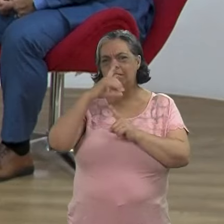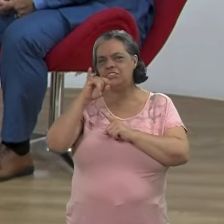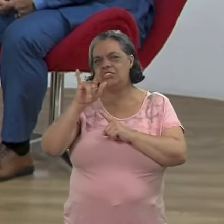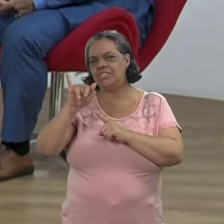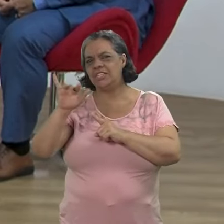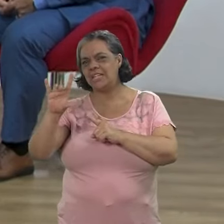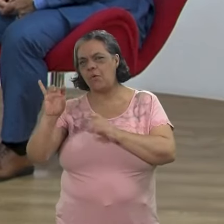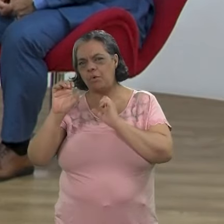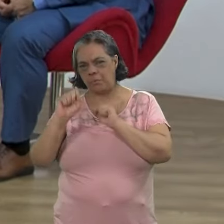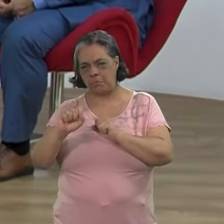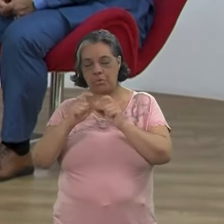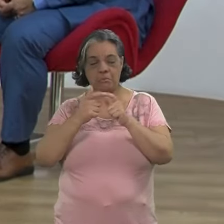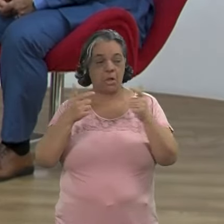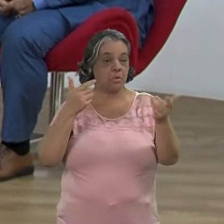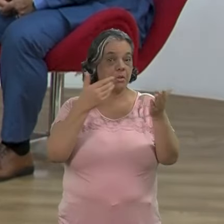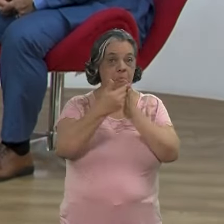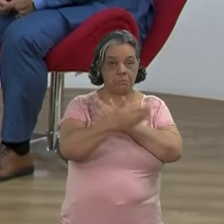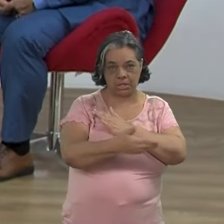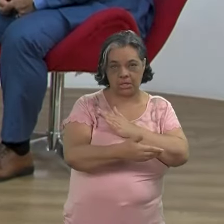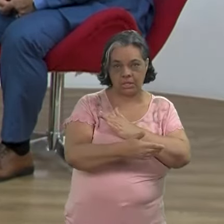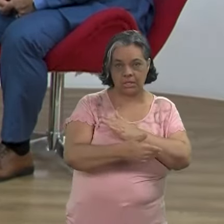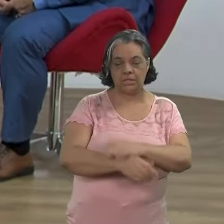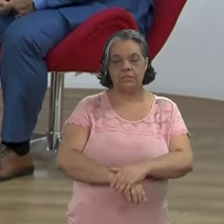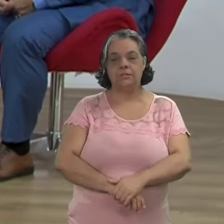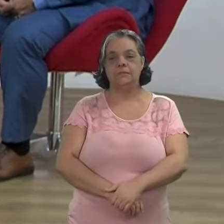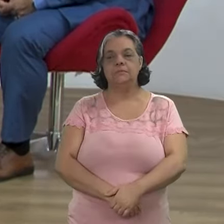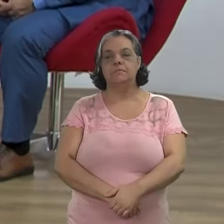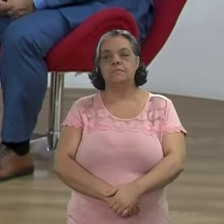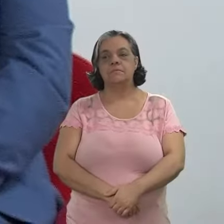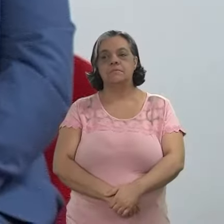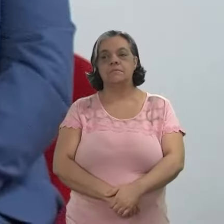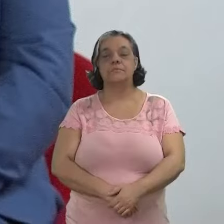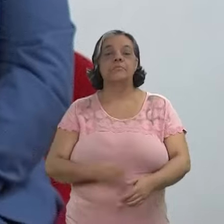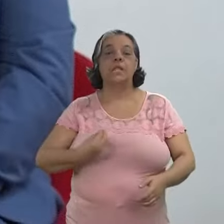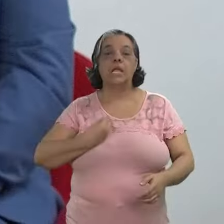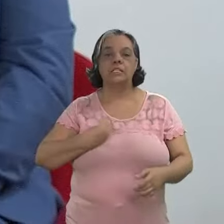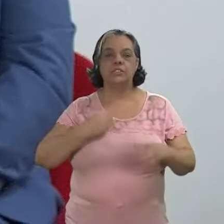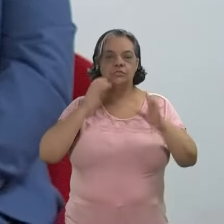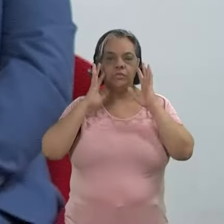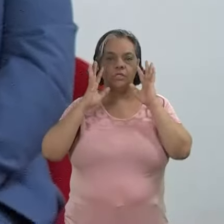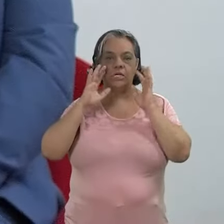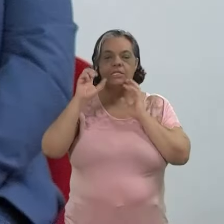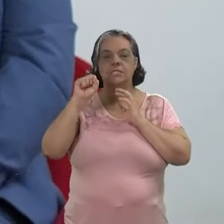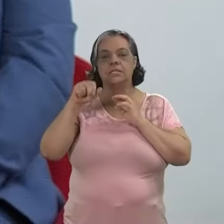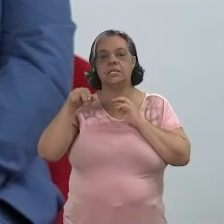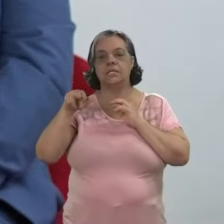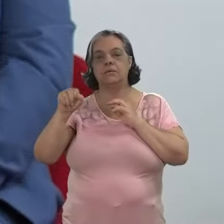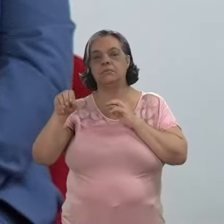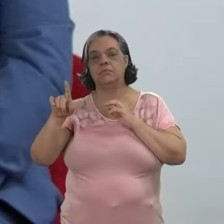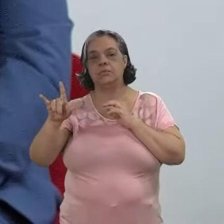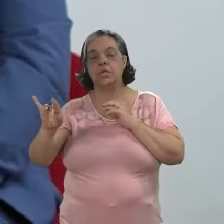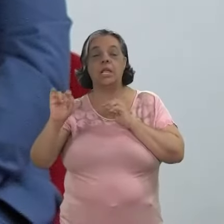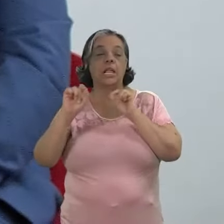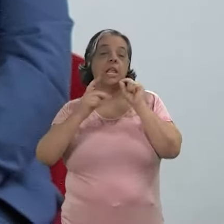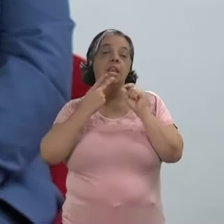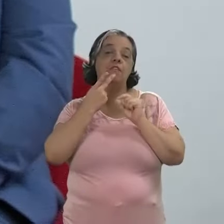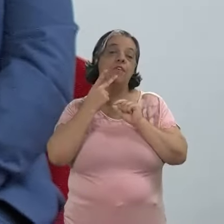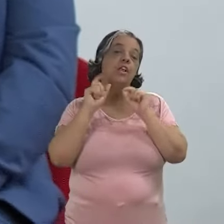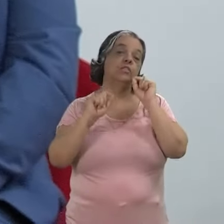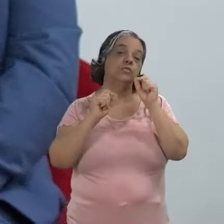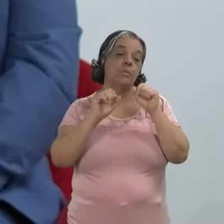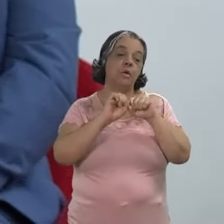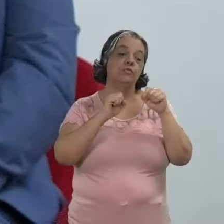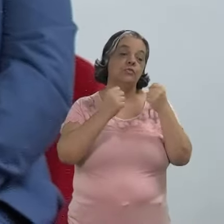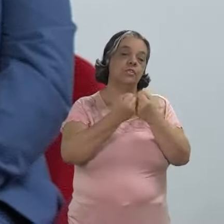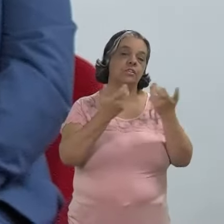vez mais na internet digital, que é uma possibilidade muito maior de se perder do que a do físico? Existe um teórico chamado Sigmund Bauer, que ele